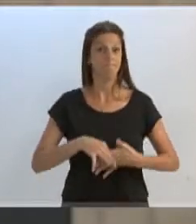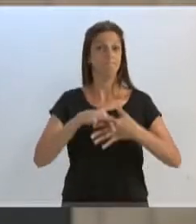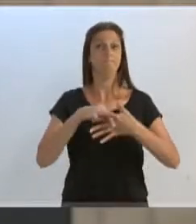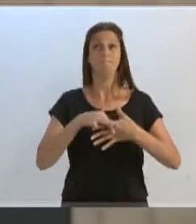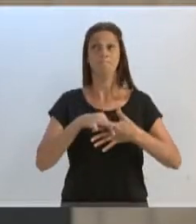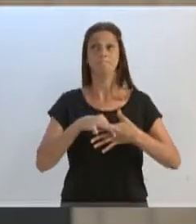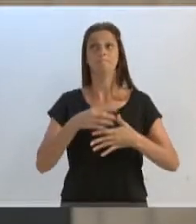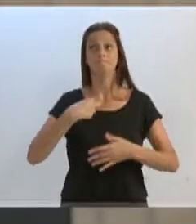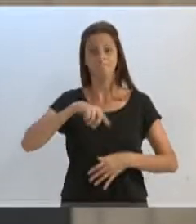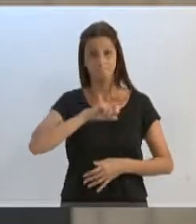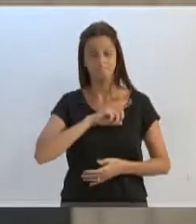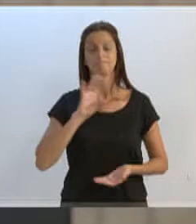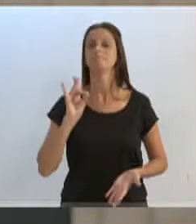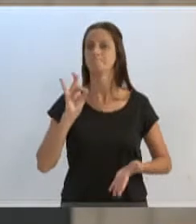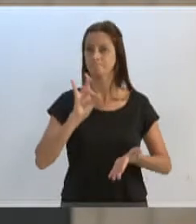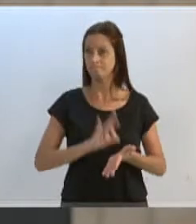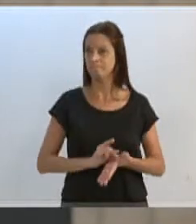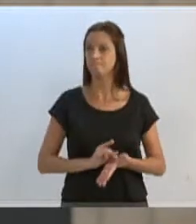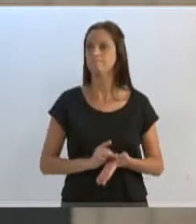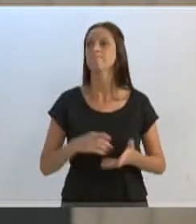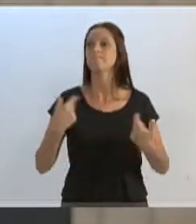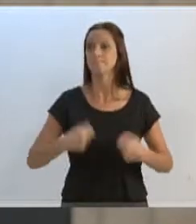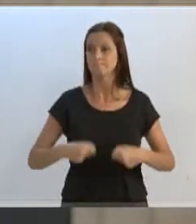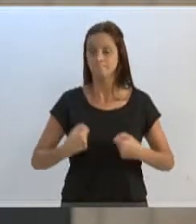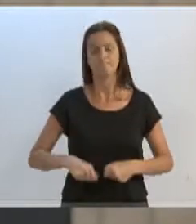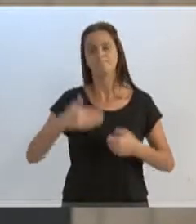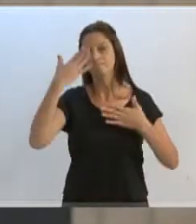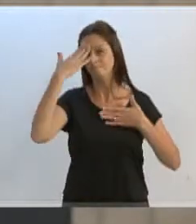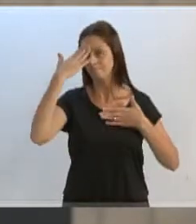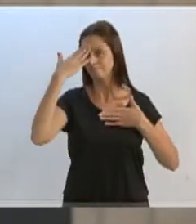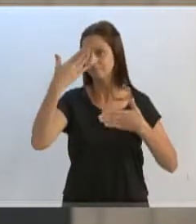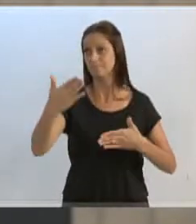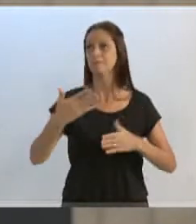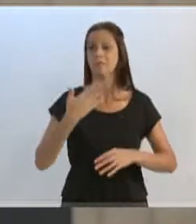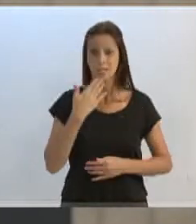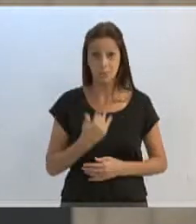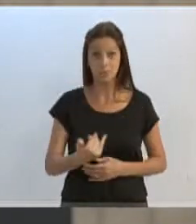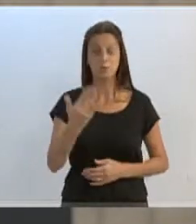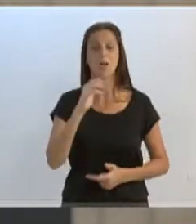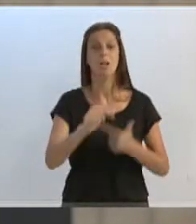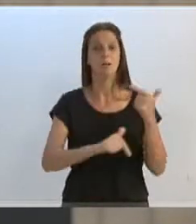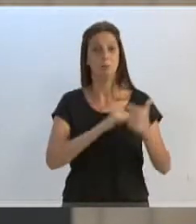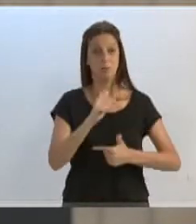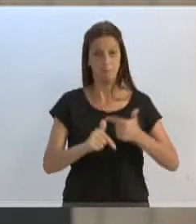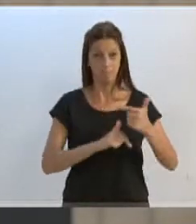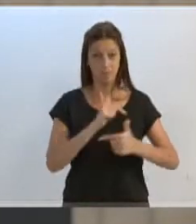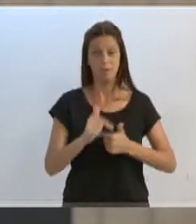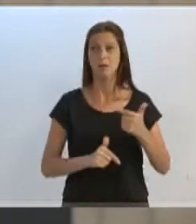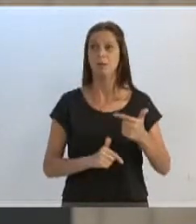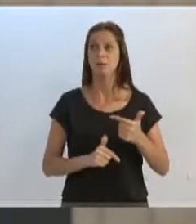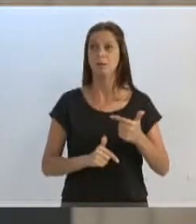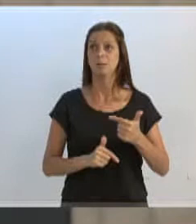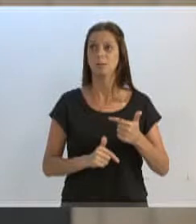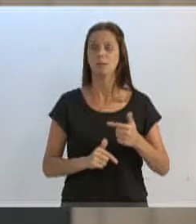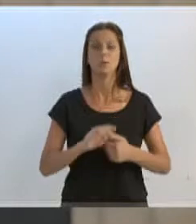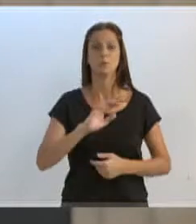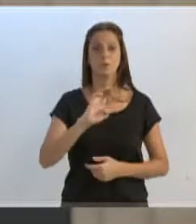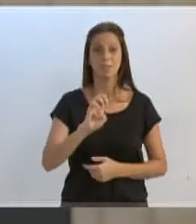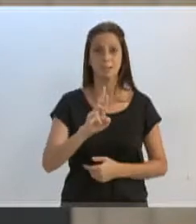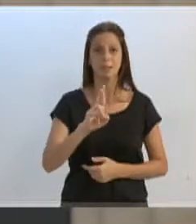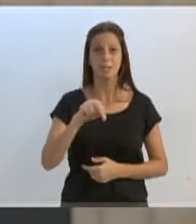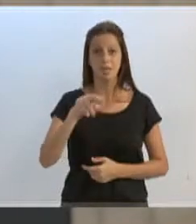nós devemos, com certeza, agradecer e elogiar o trabalho sempre presto do senhor Erno